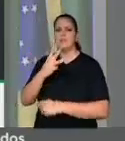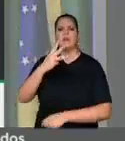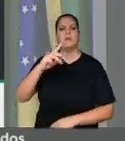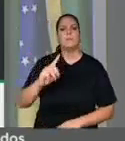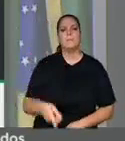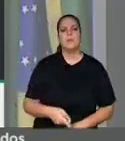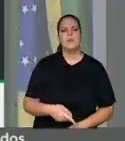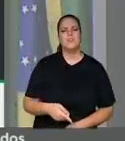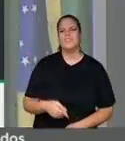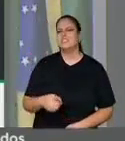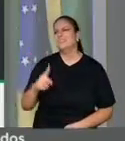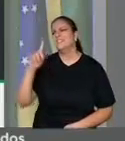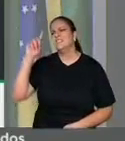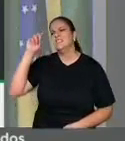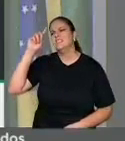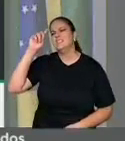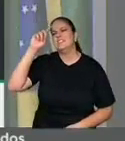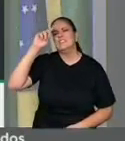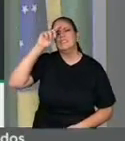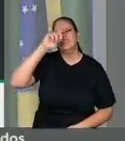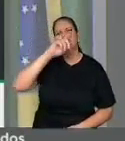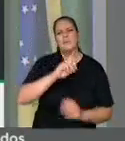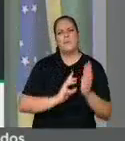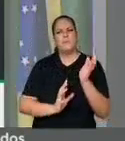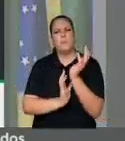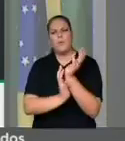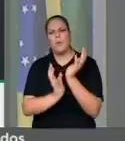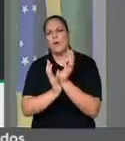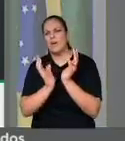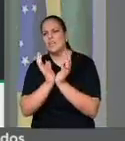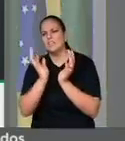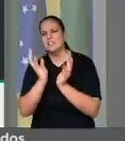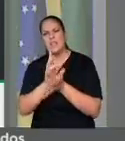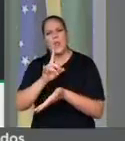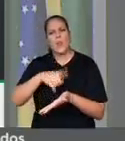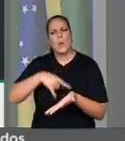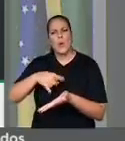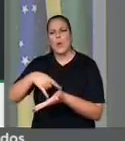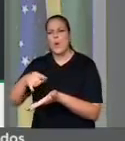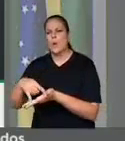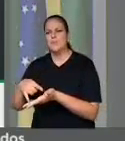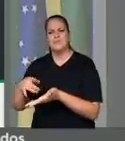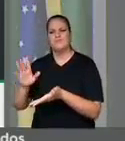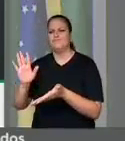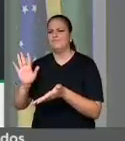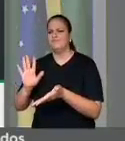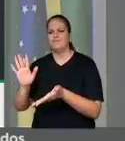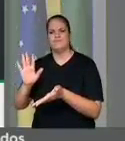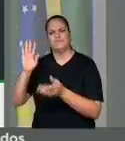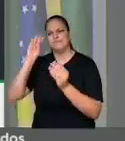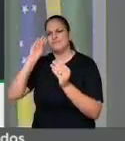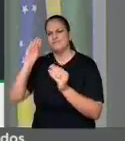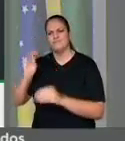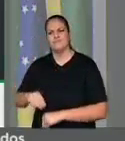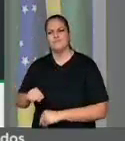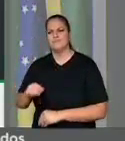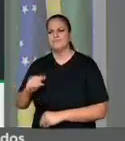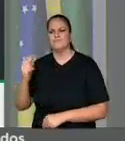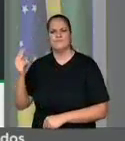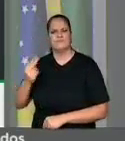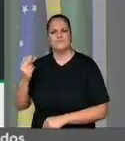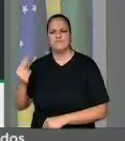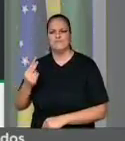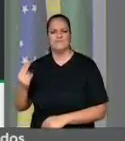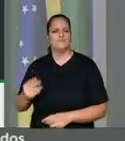é tanta burocracia que inviabiliza o pequeno negócio desse jovem. Como eu disse,